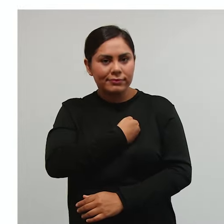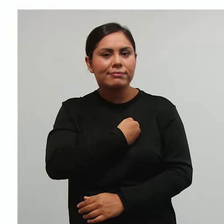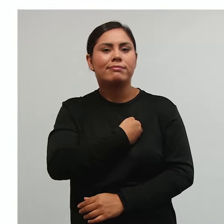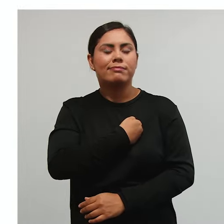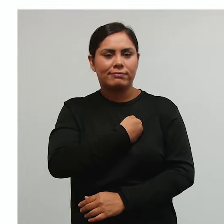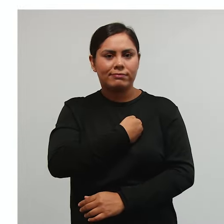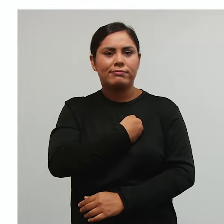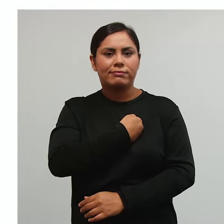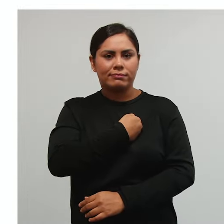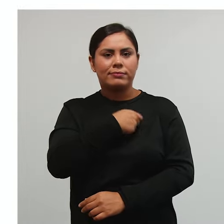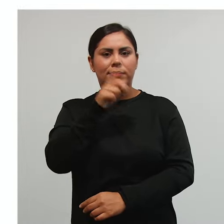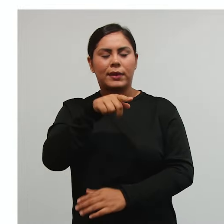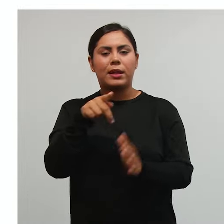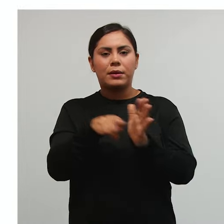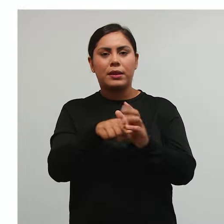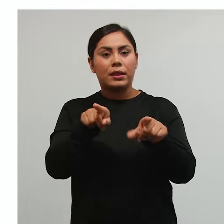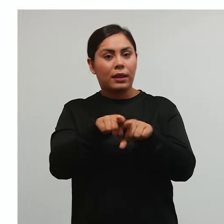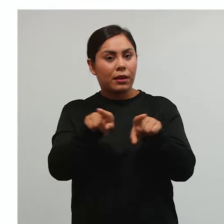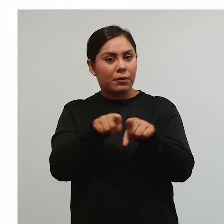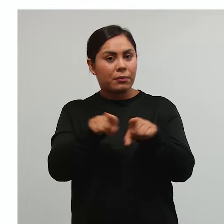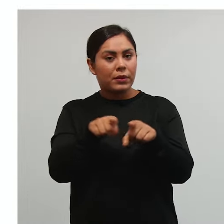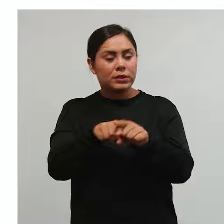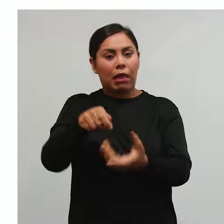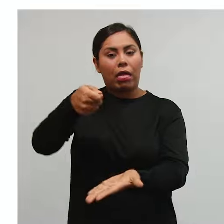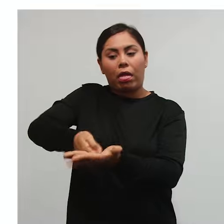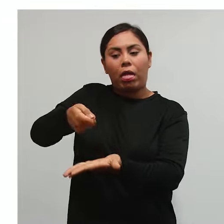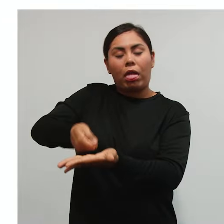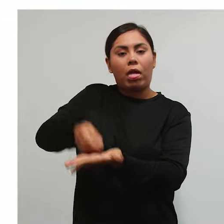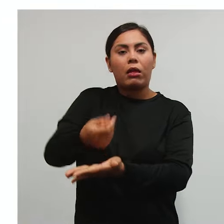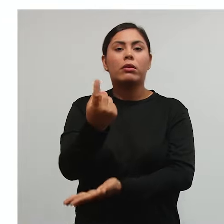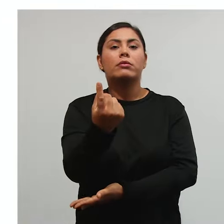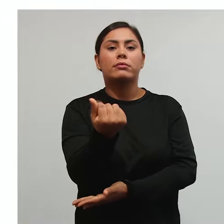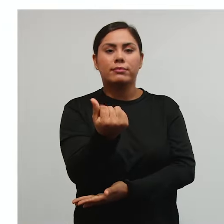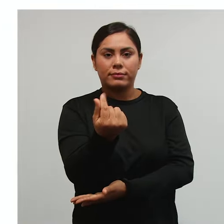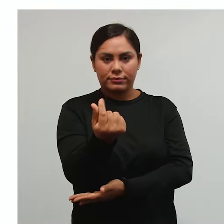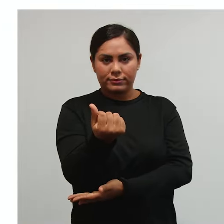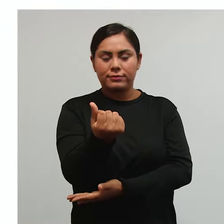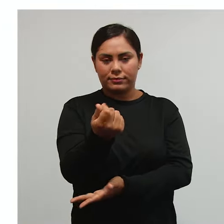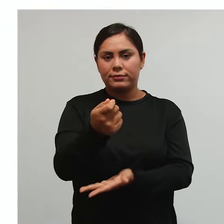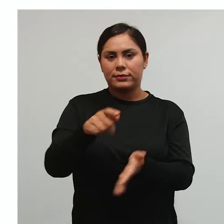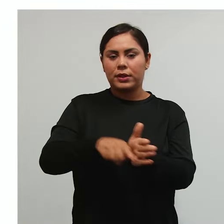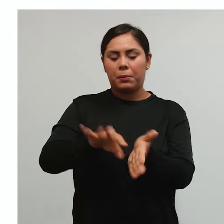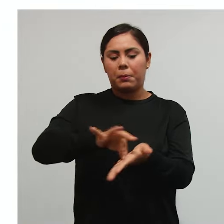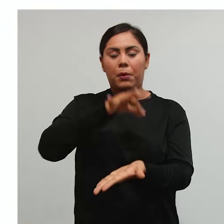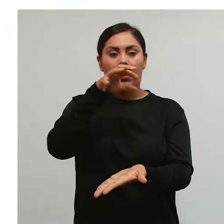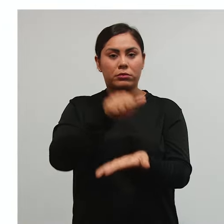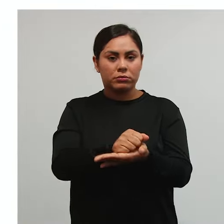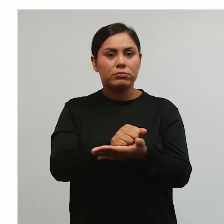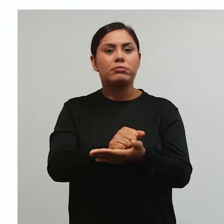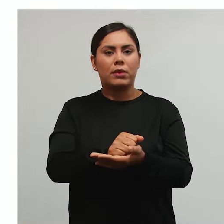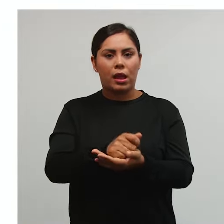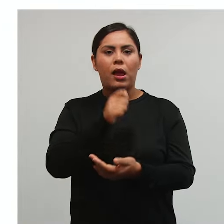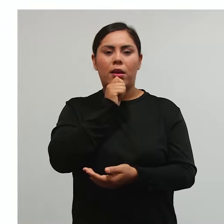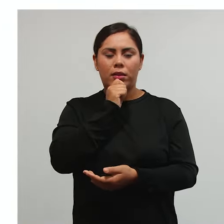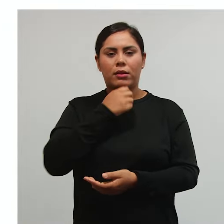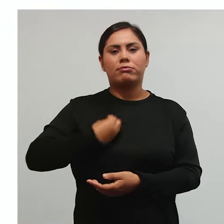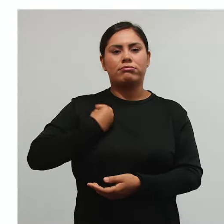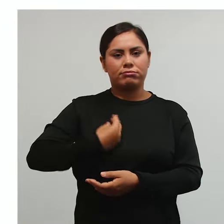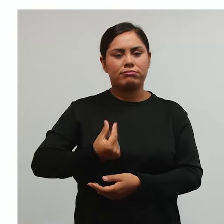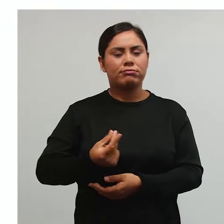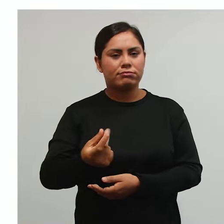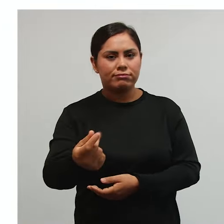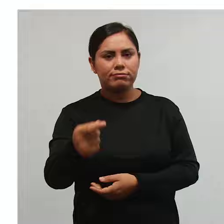e também da cobrança de valores inscritos em dívida ativa né